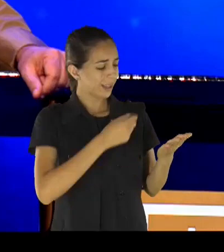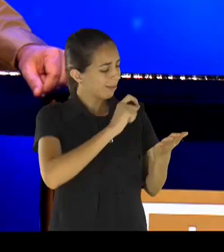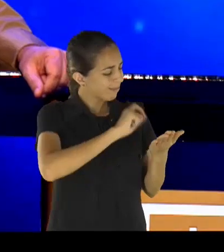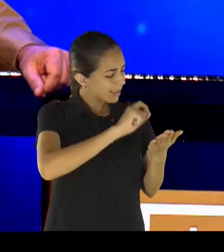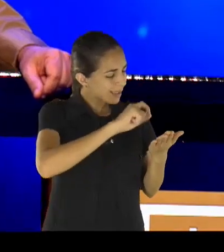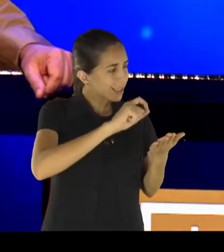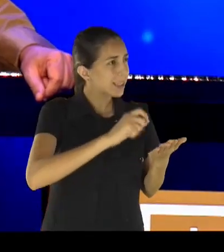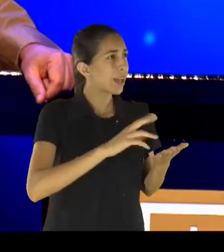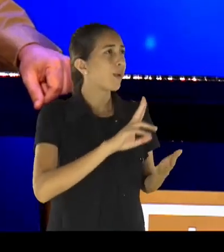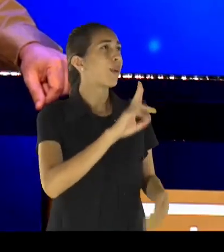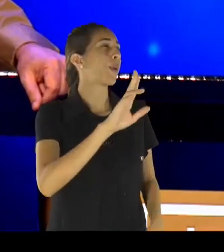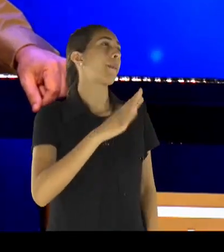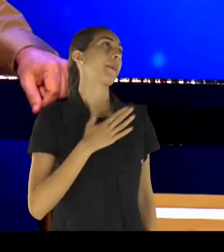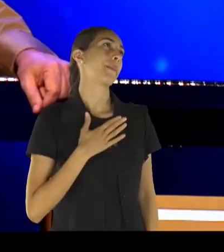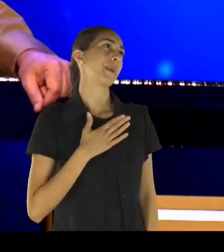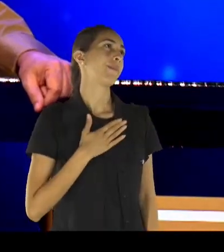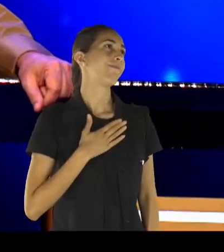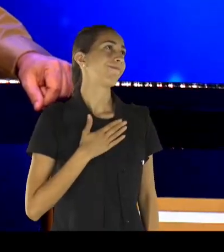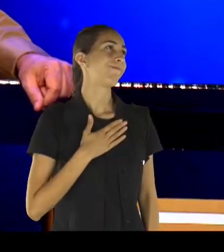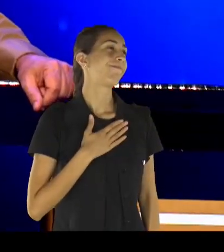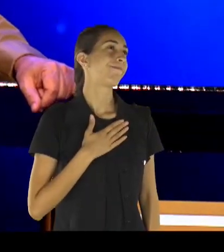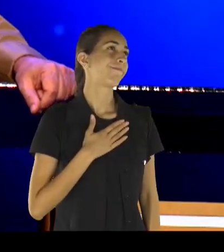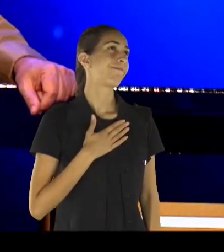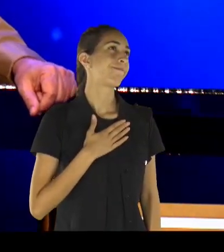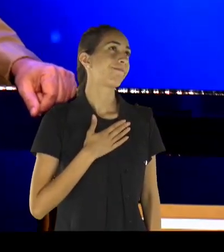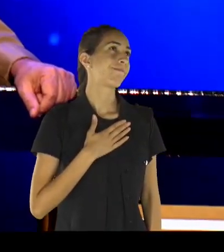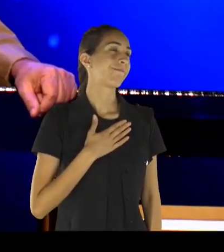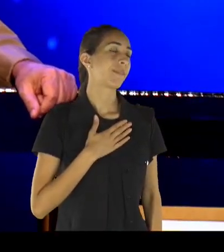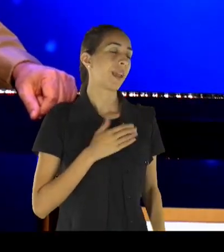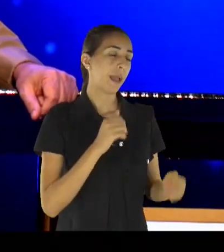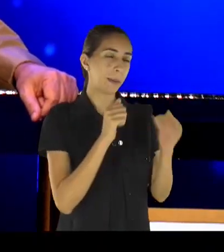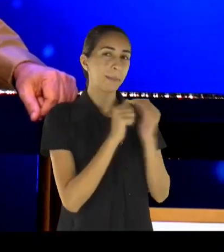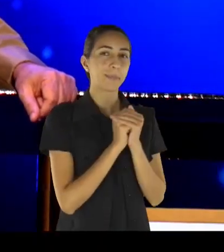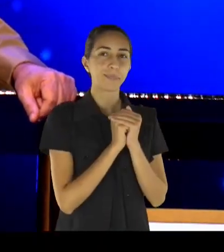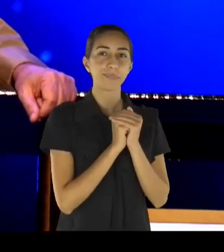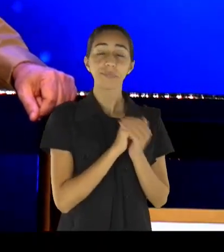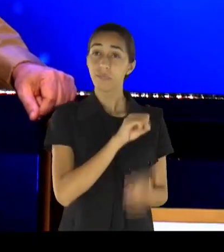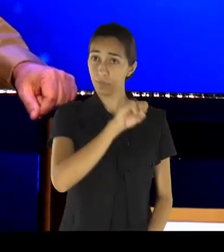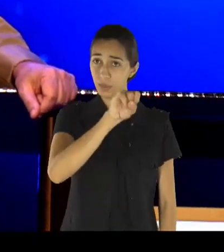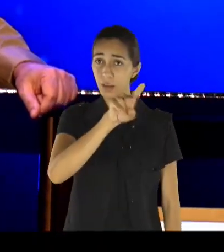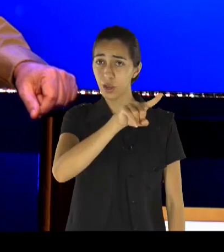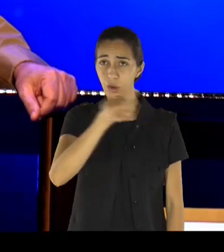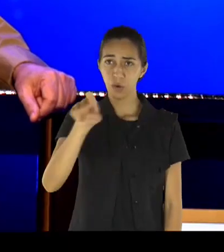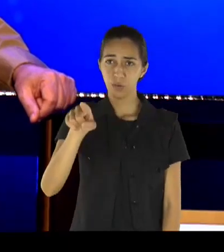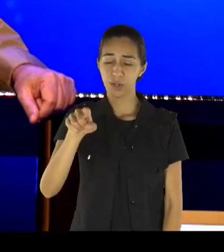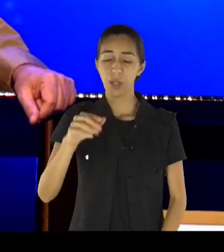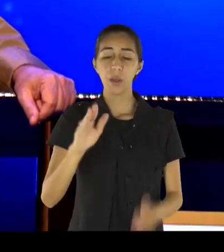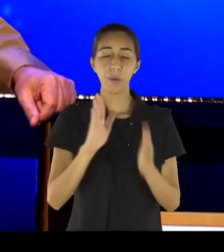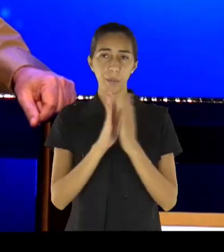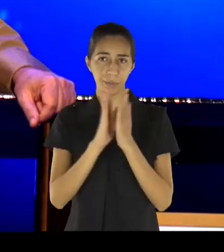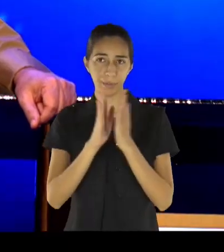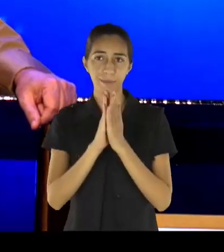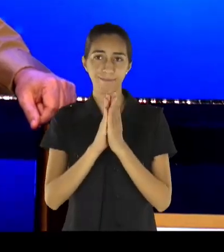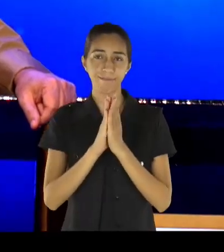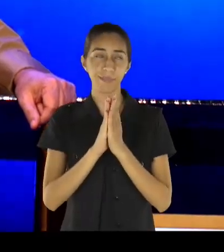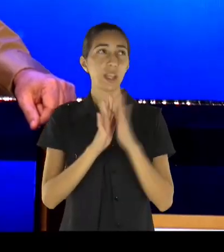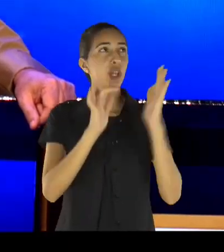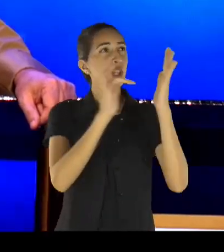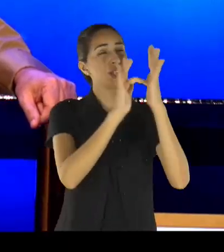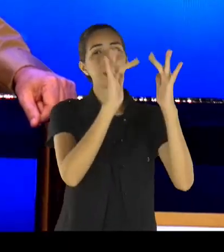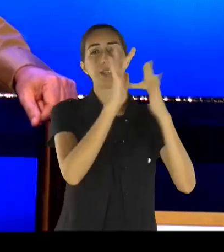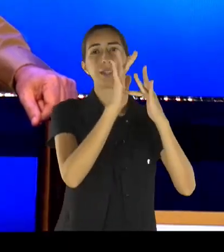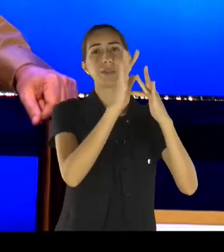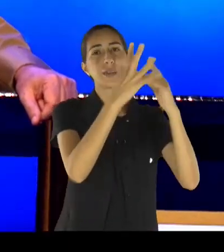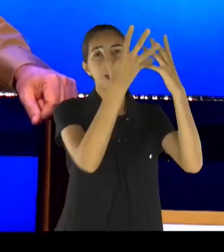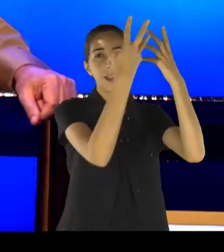você fez essa oração, pastor, que oração tão simples, se você fez essa oração, Jesus recebeu, com sinceridade,